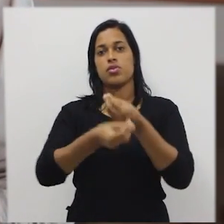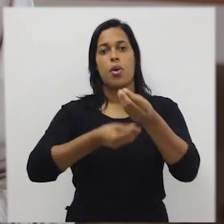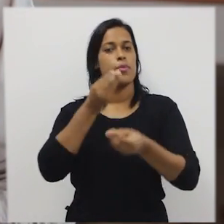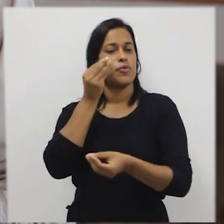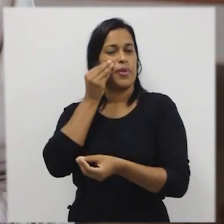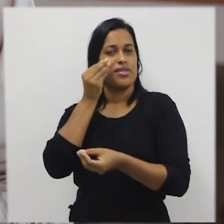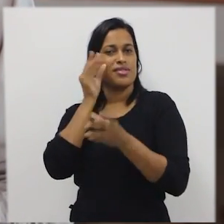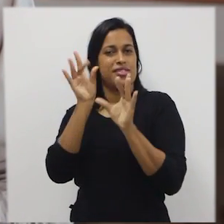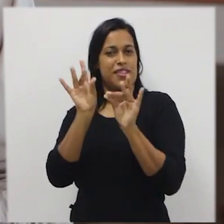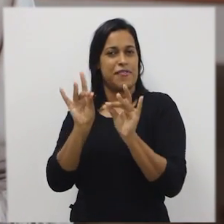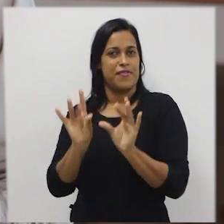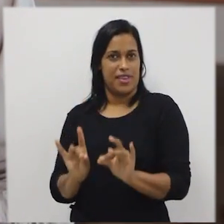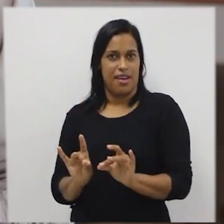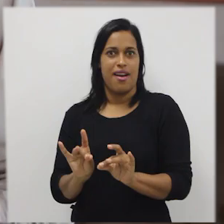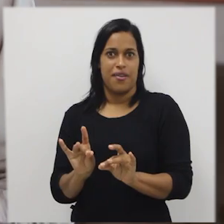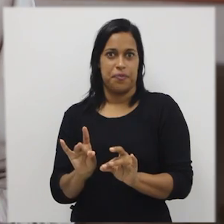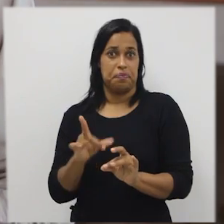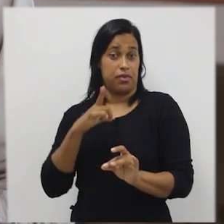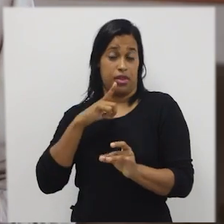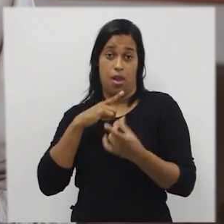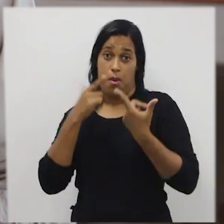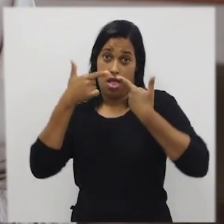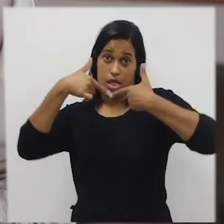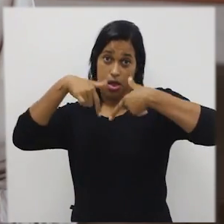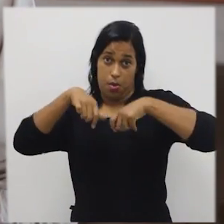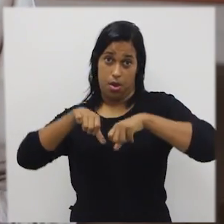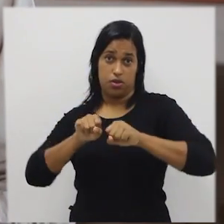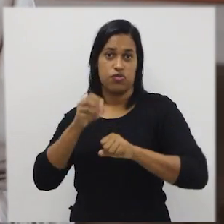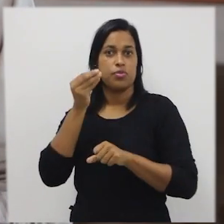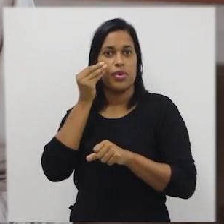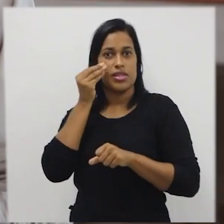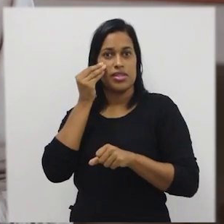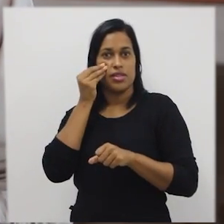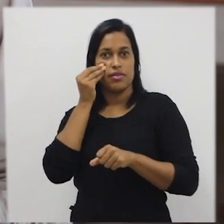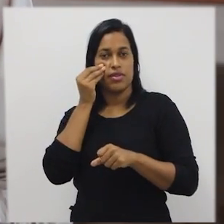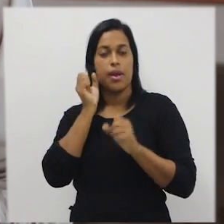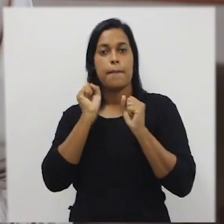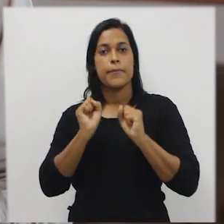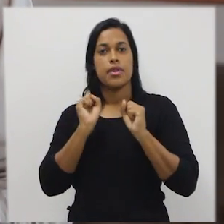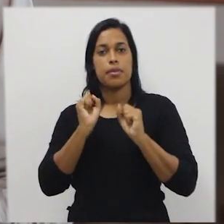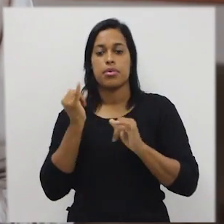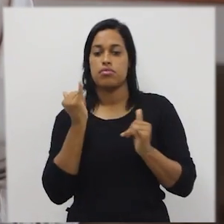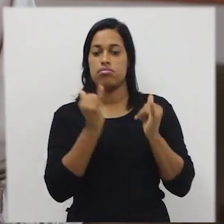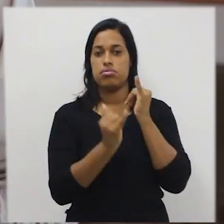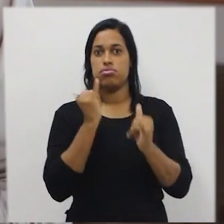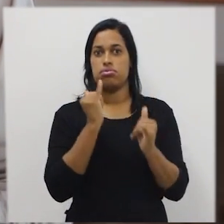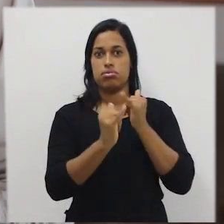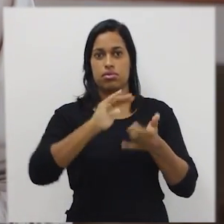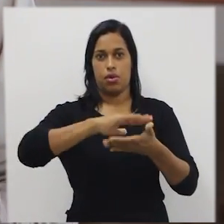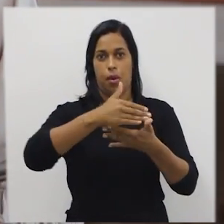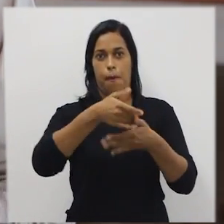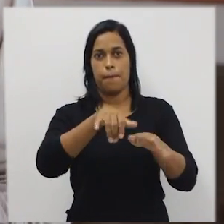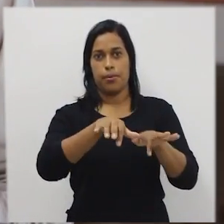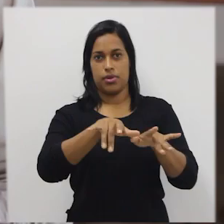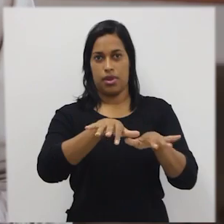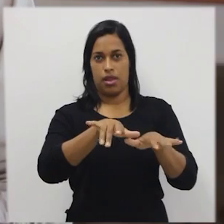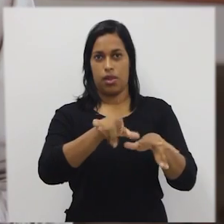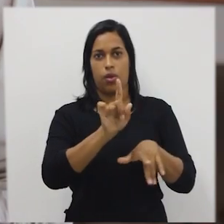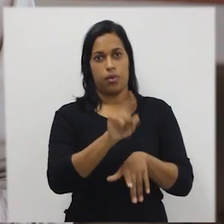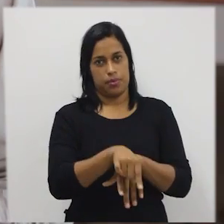específica. E existem linguagens específicas para que possam ser passadas as informações para o computador.